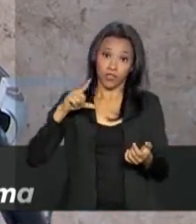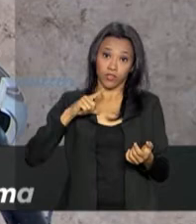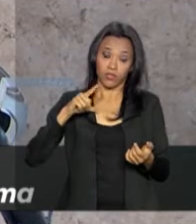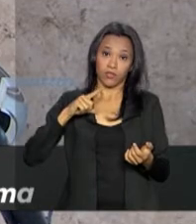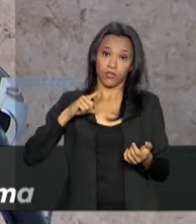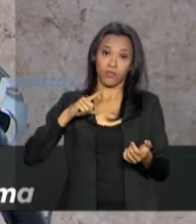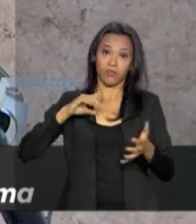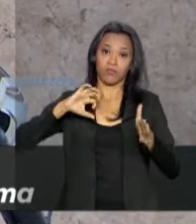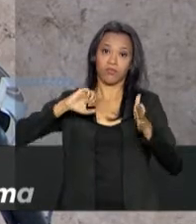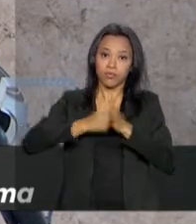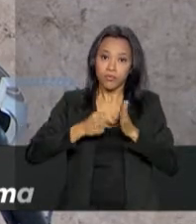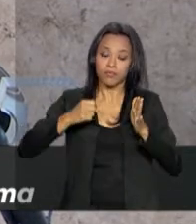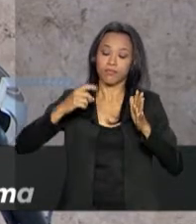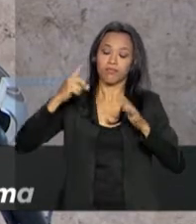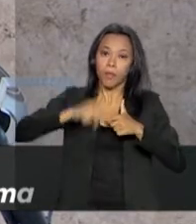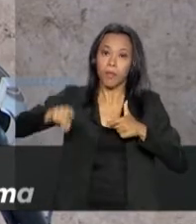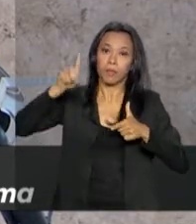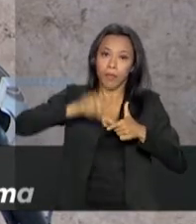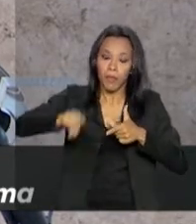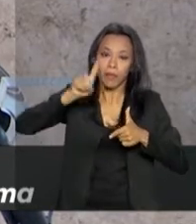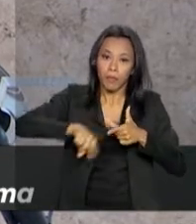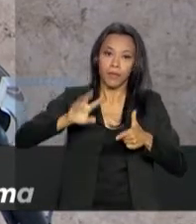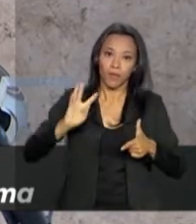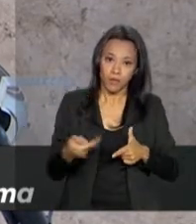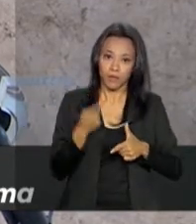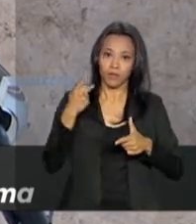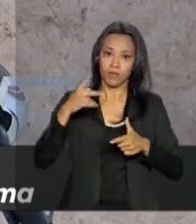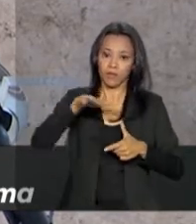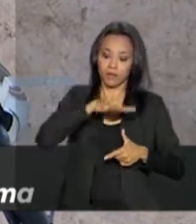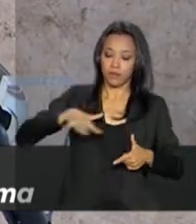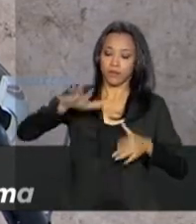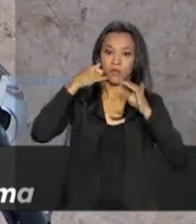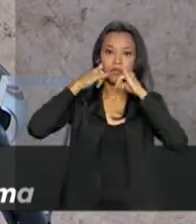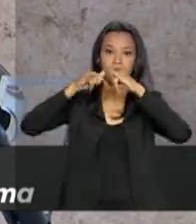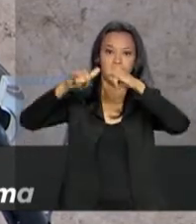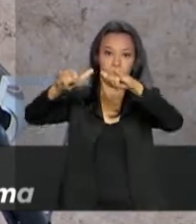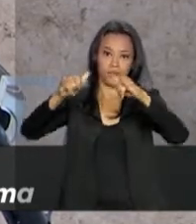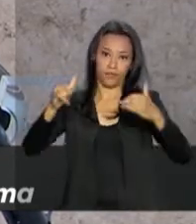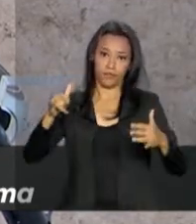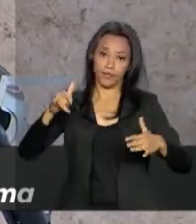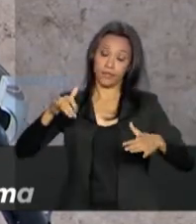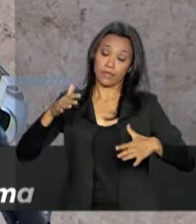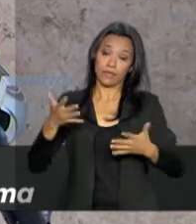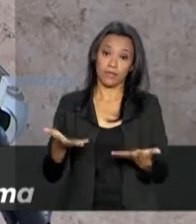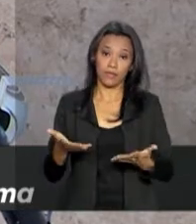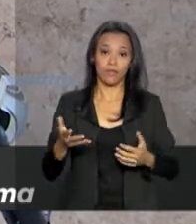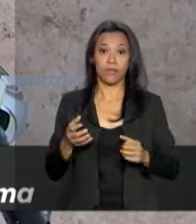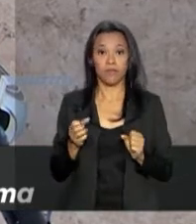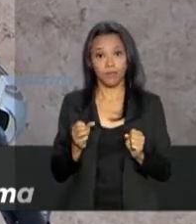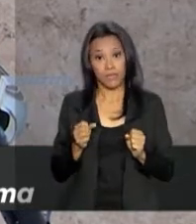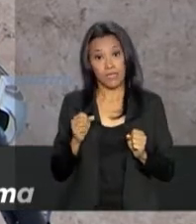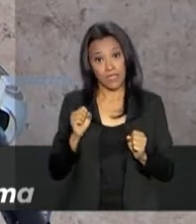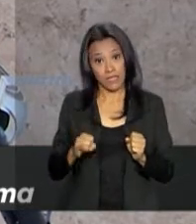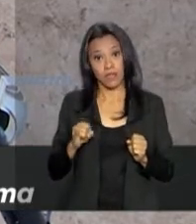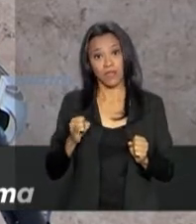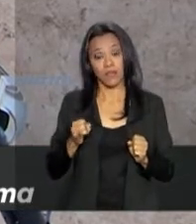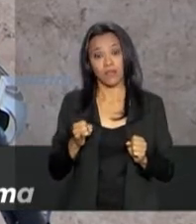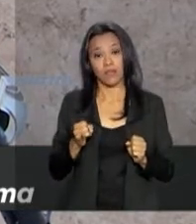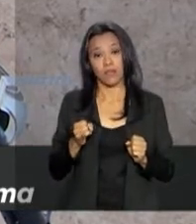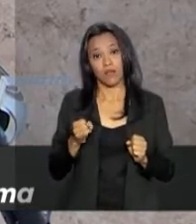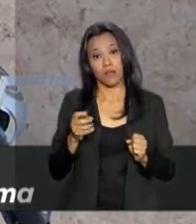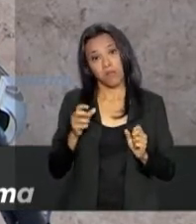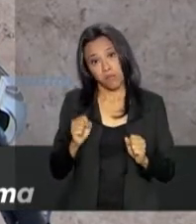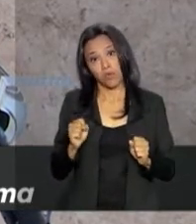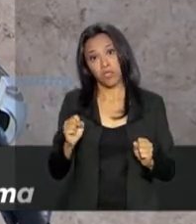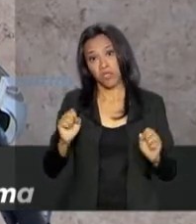interrupções, ela, em qualquer momento, no caminho que vai, aquele país pode